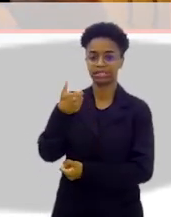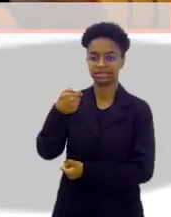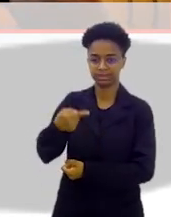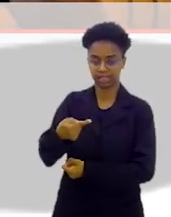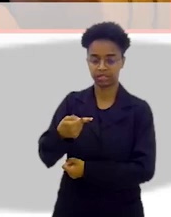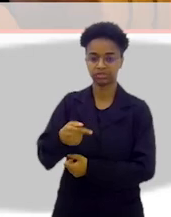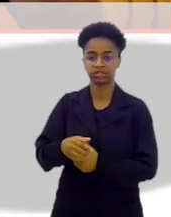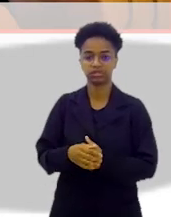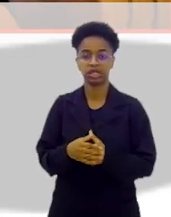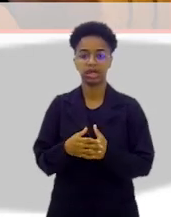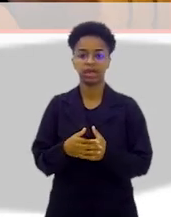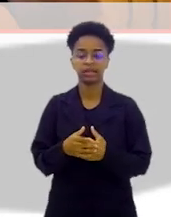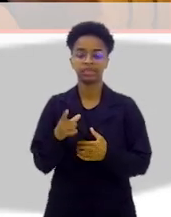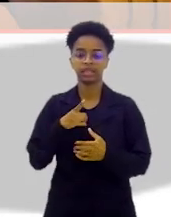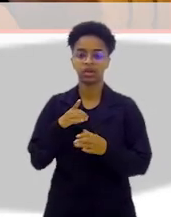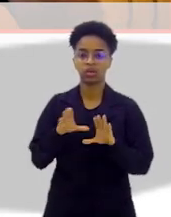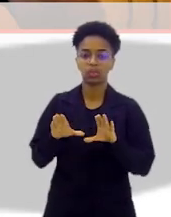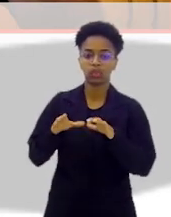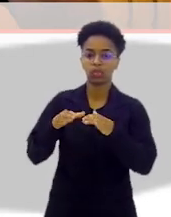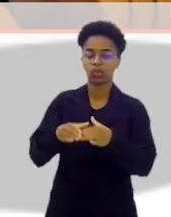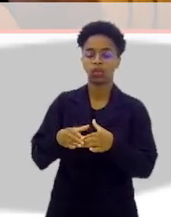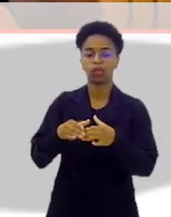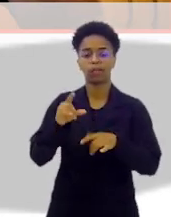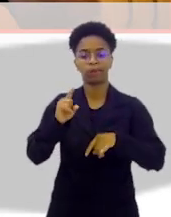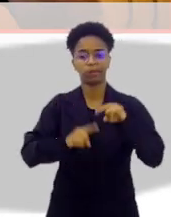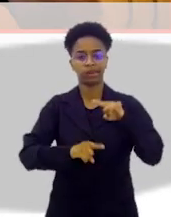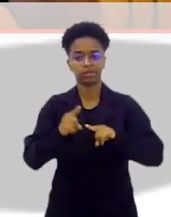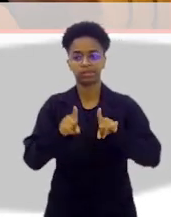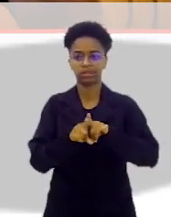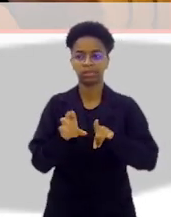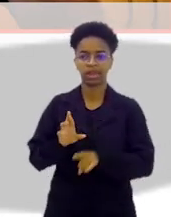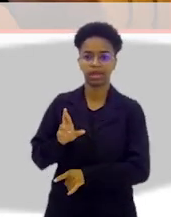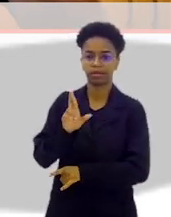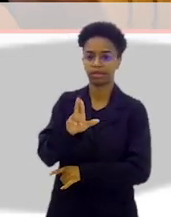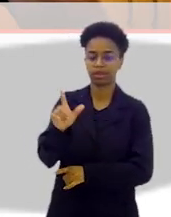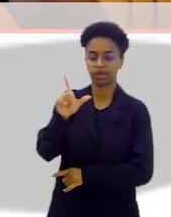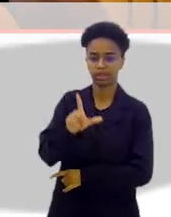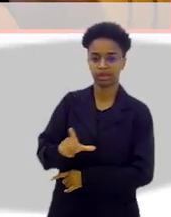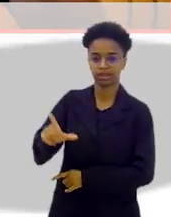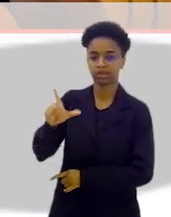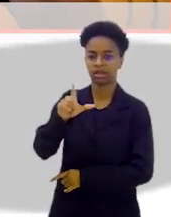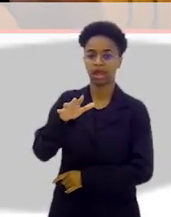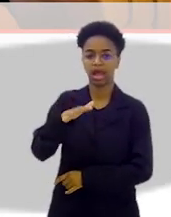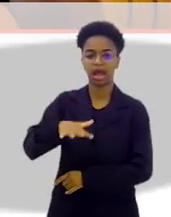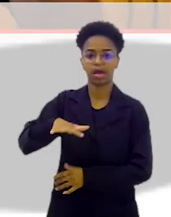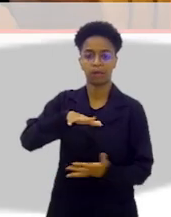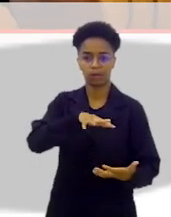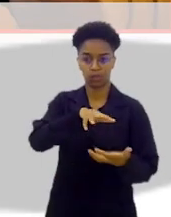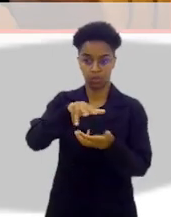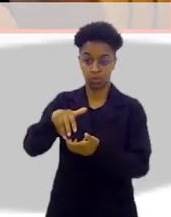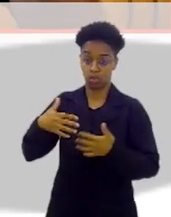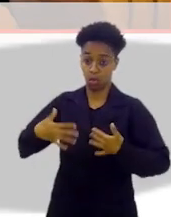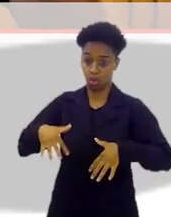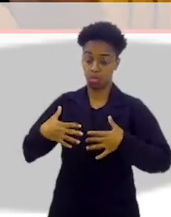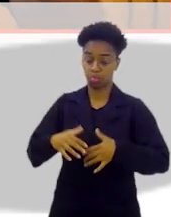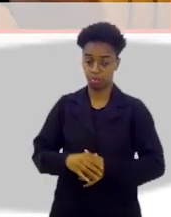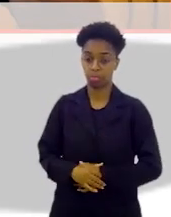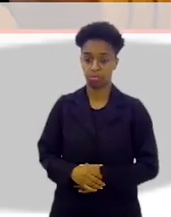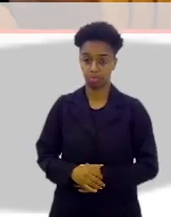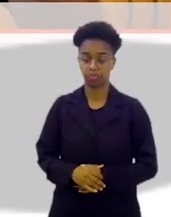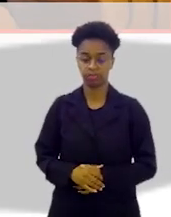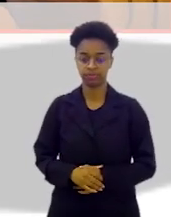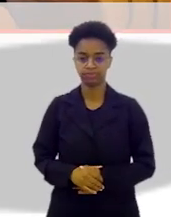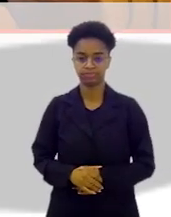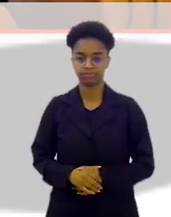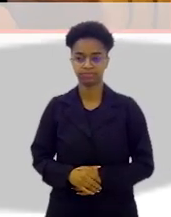Câmara dos Deputados e Congresso Federal, oferecido pelo Conjunto de Obras e Representatividade Literária em Âmbito Mundial. Uau!